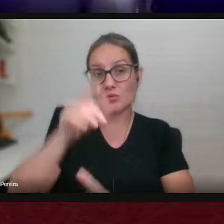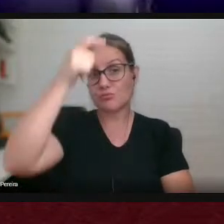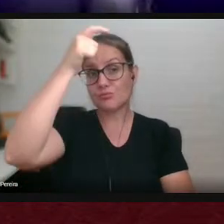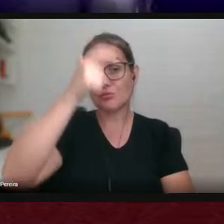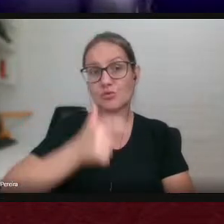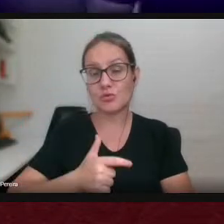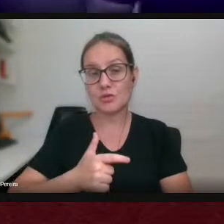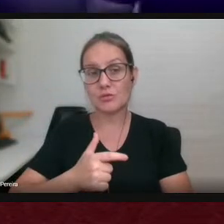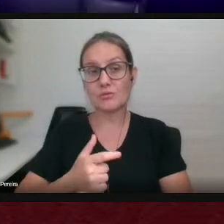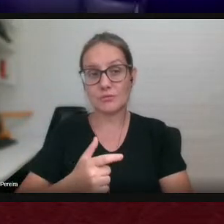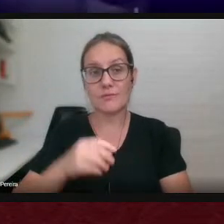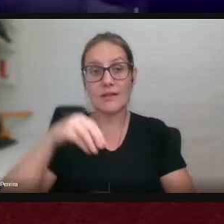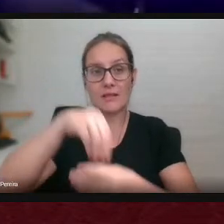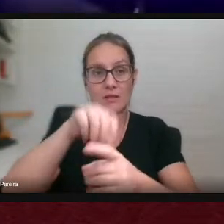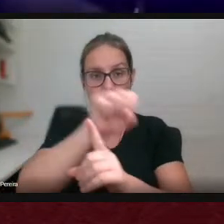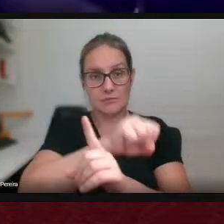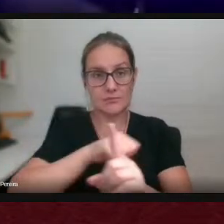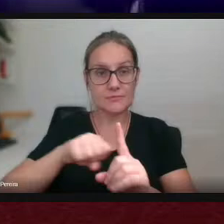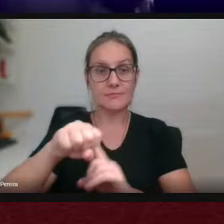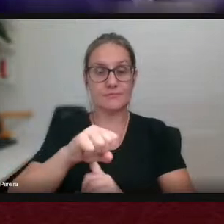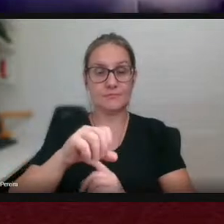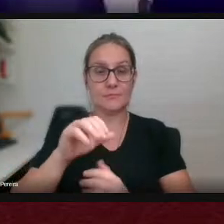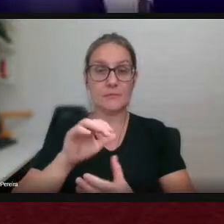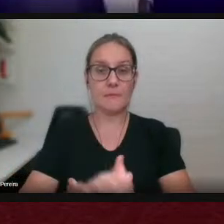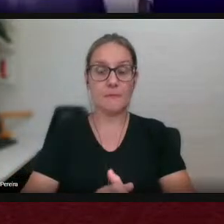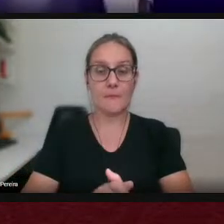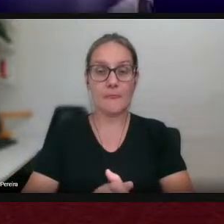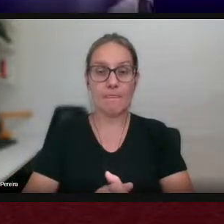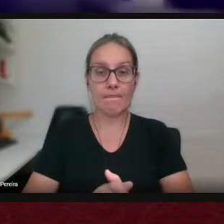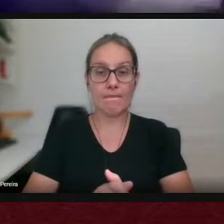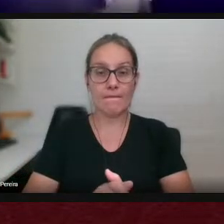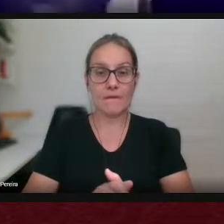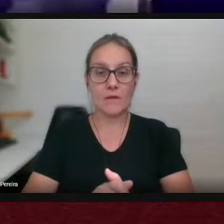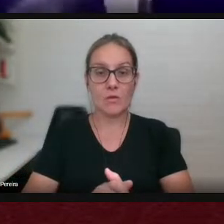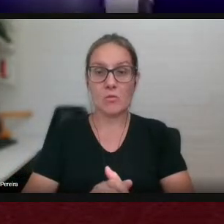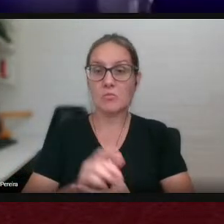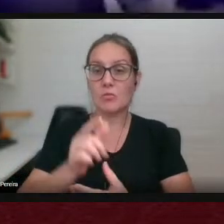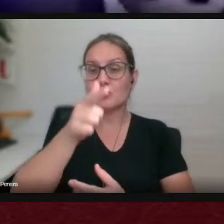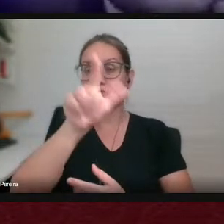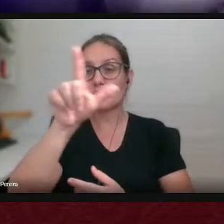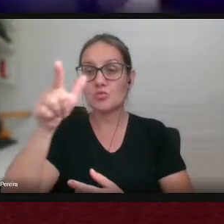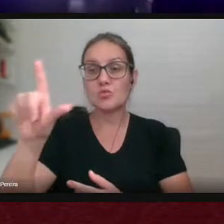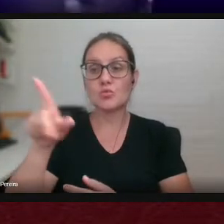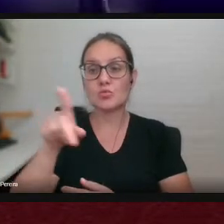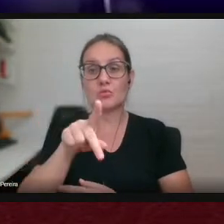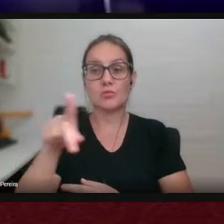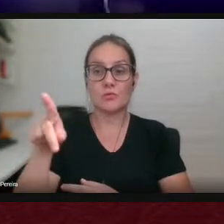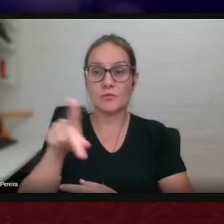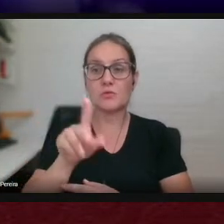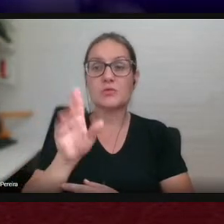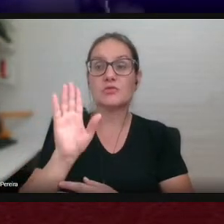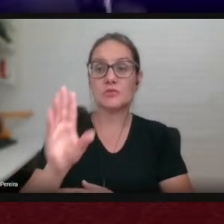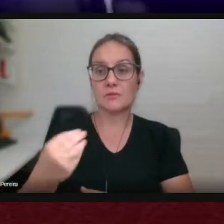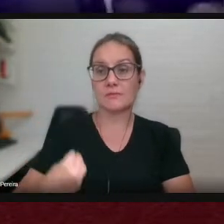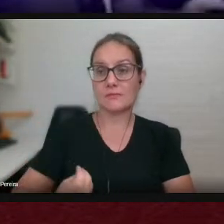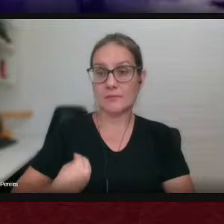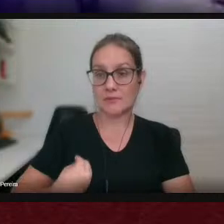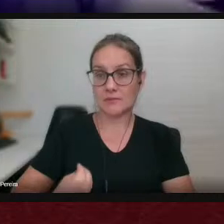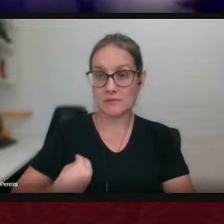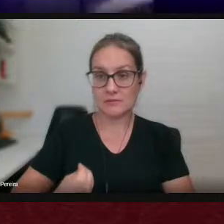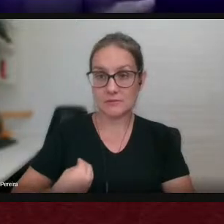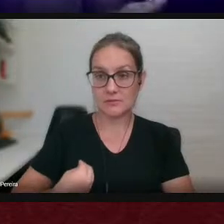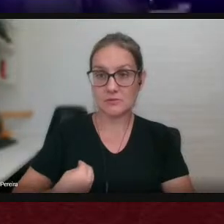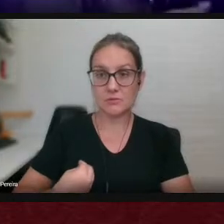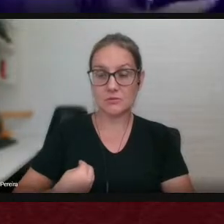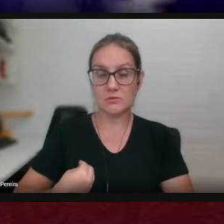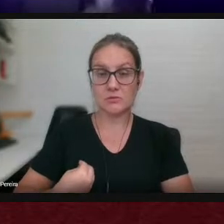comunidade então como todos os outros professores que estiveram aqui na nossa no nosso